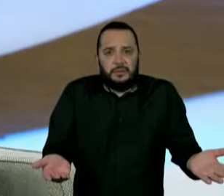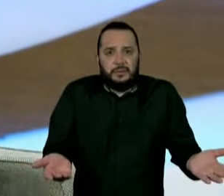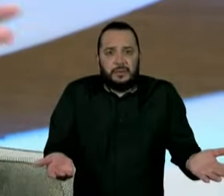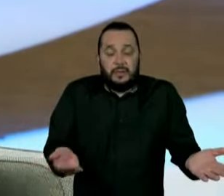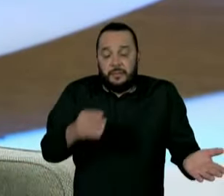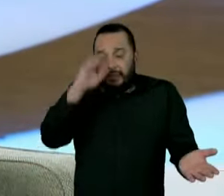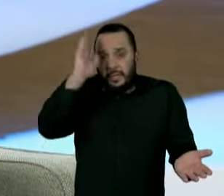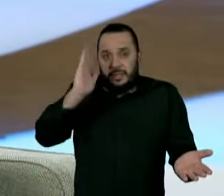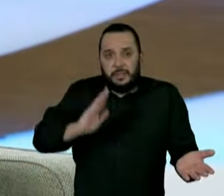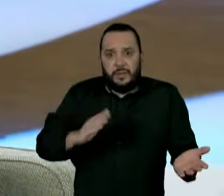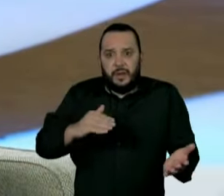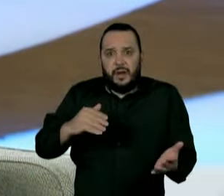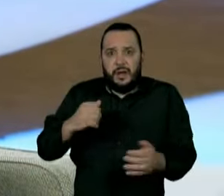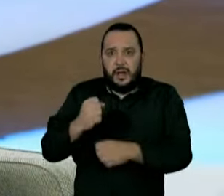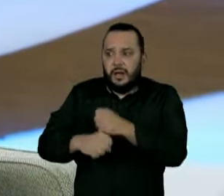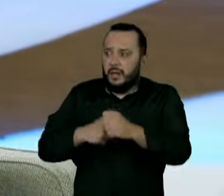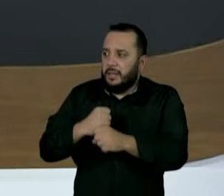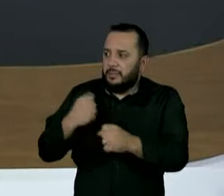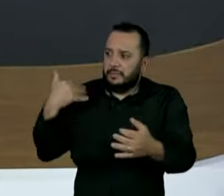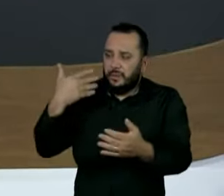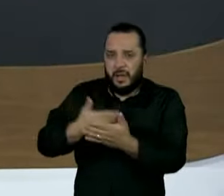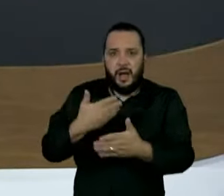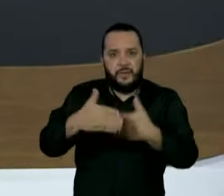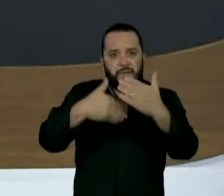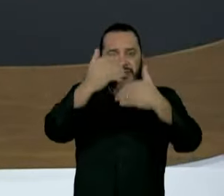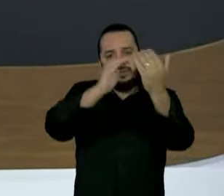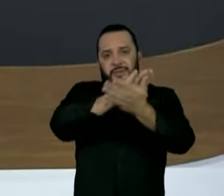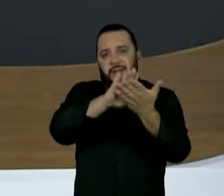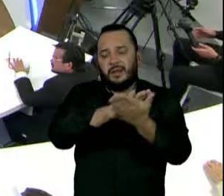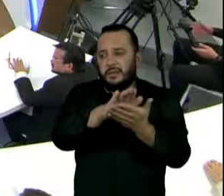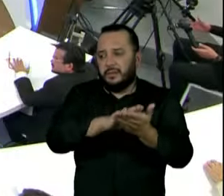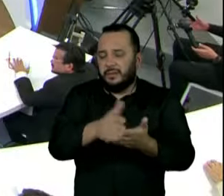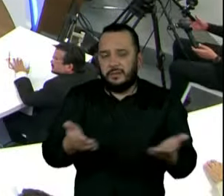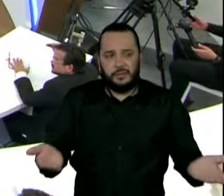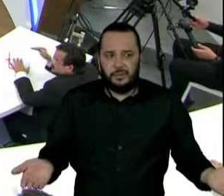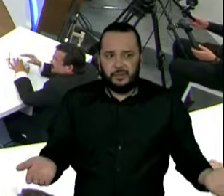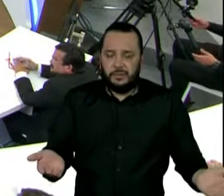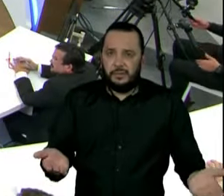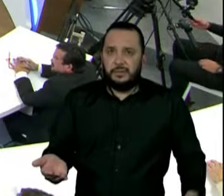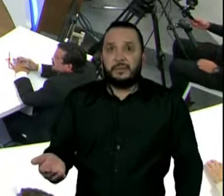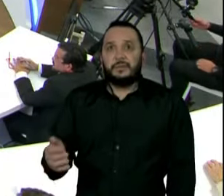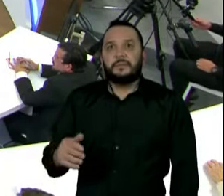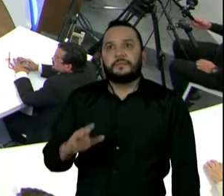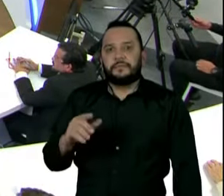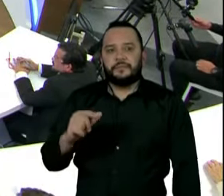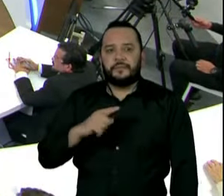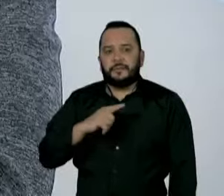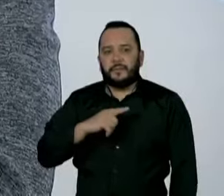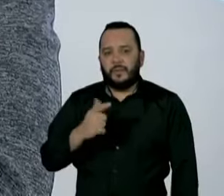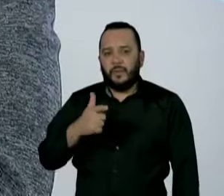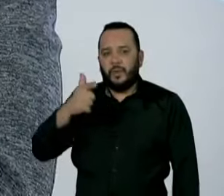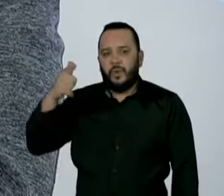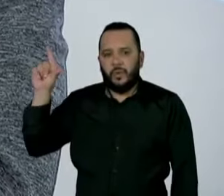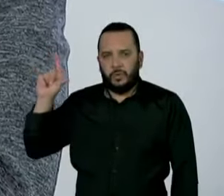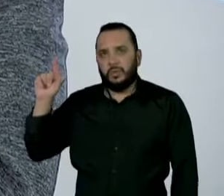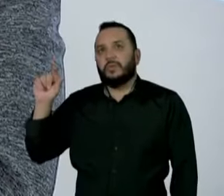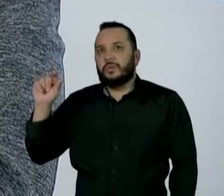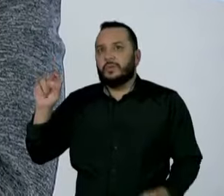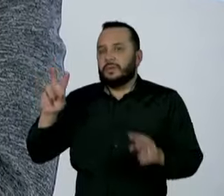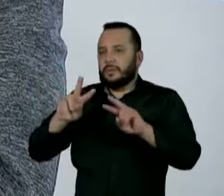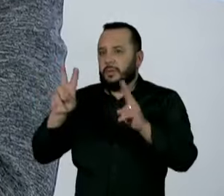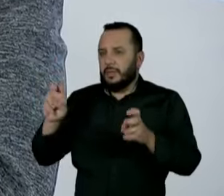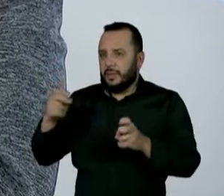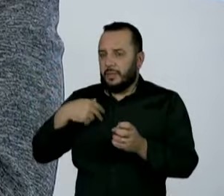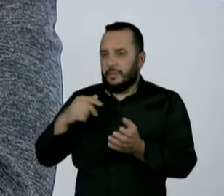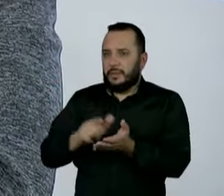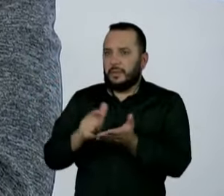avanço no país nos últimos anos. Caiguara, por favor. Governador, gostaria de falar de um outro aspecto da questão partidária. Nas últimas semanas, a